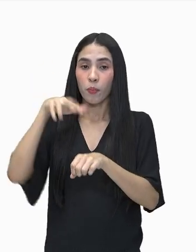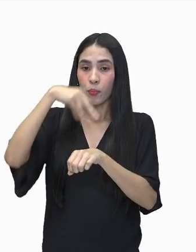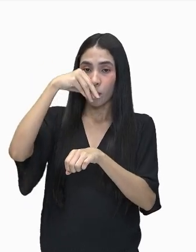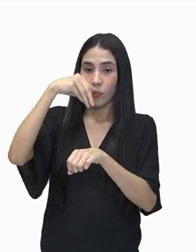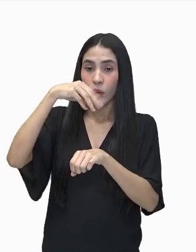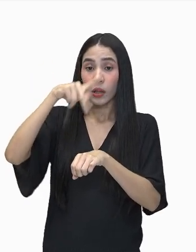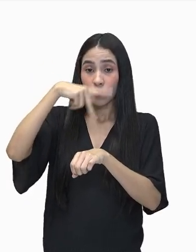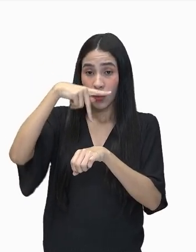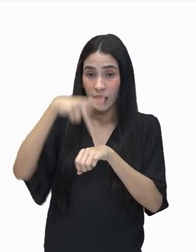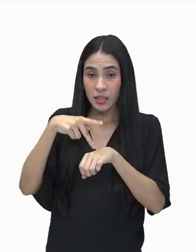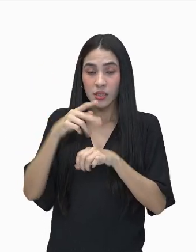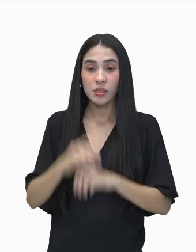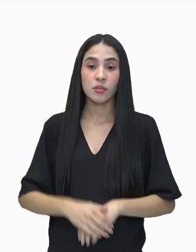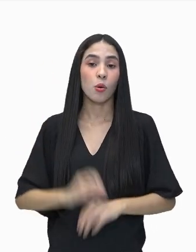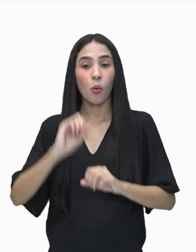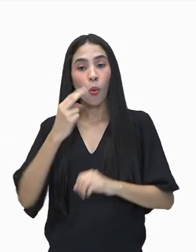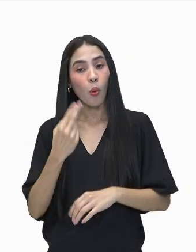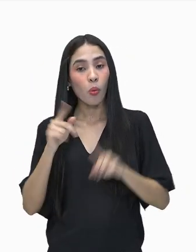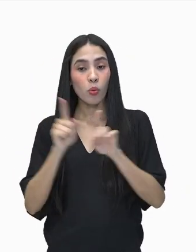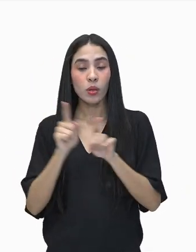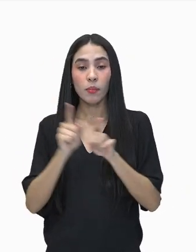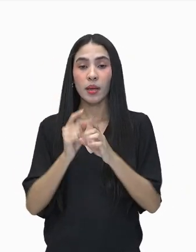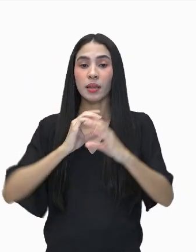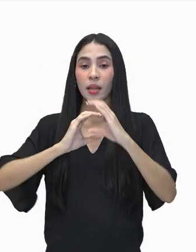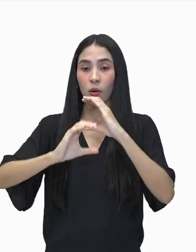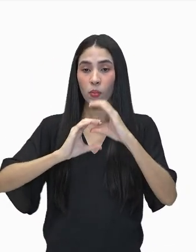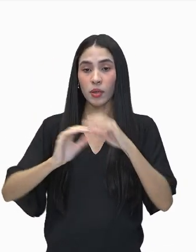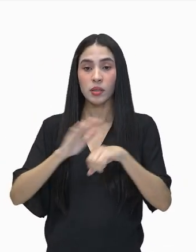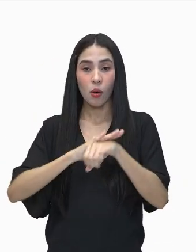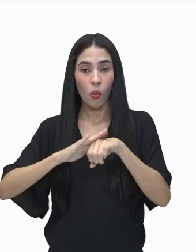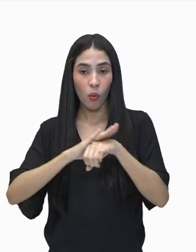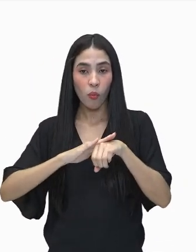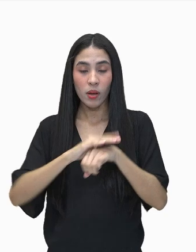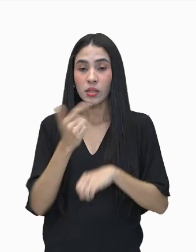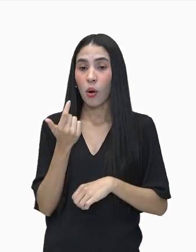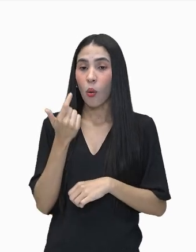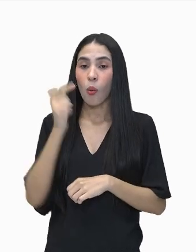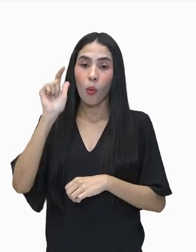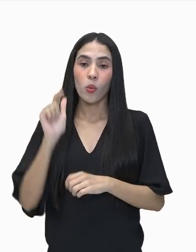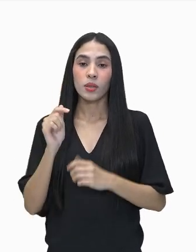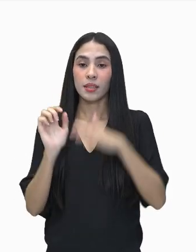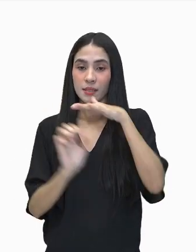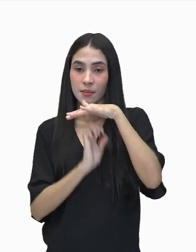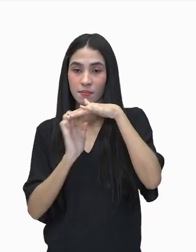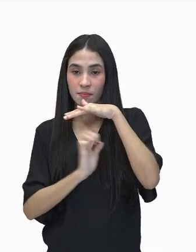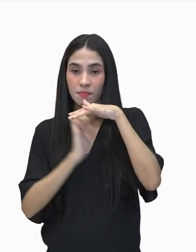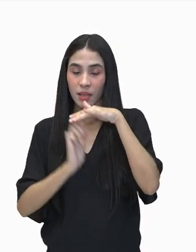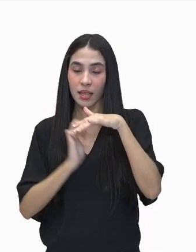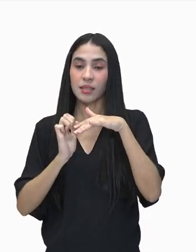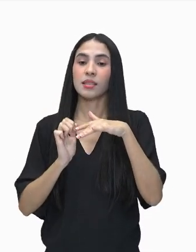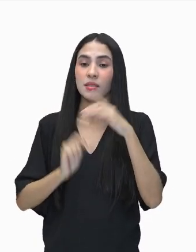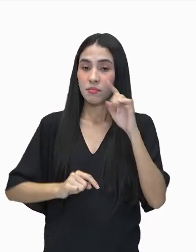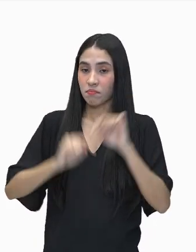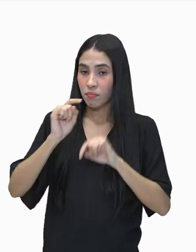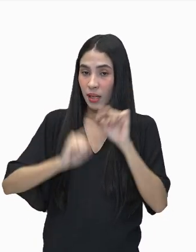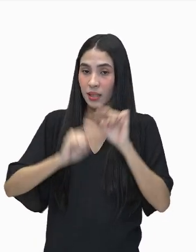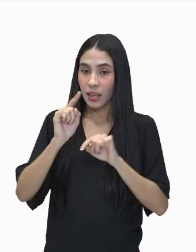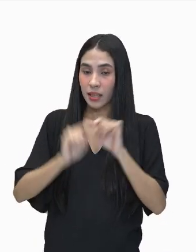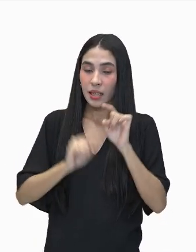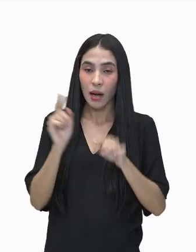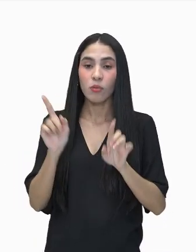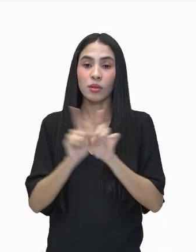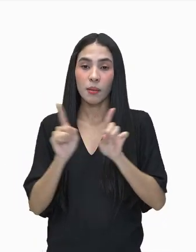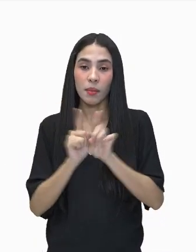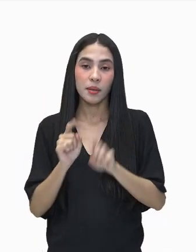aí na negociação, na intercomunicação com outras indústrias, fornecedores, até mercados consumidores